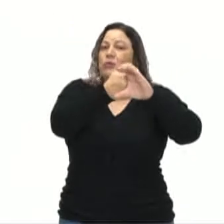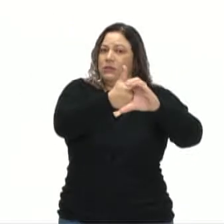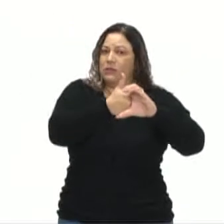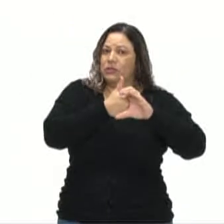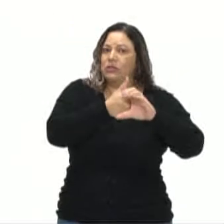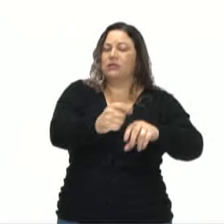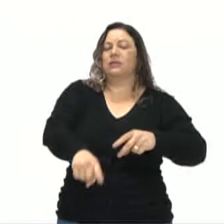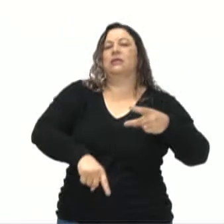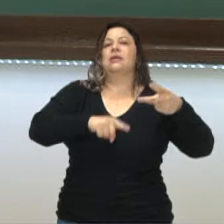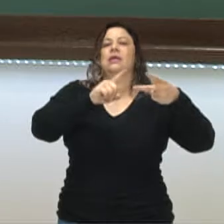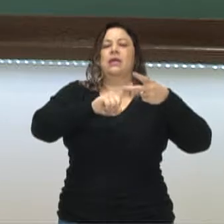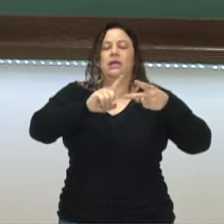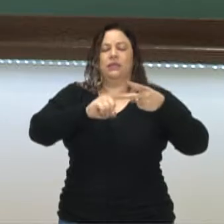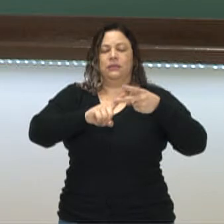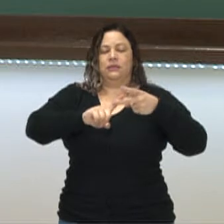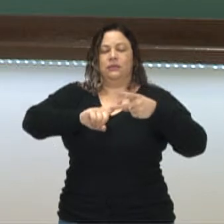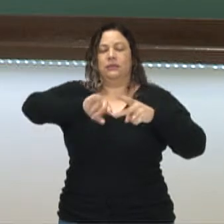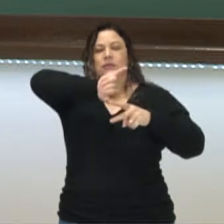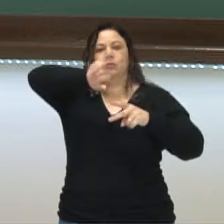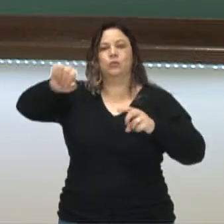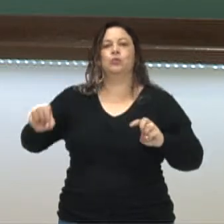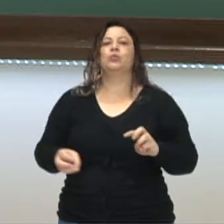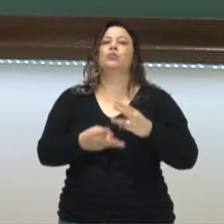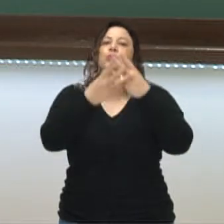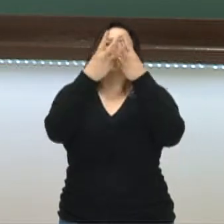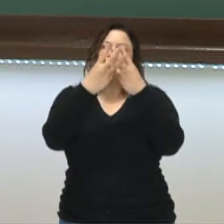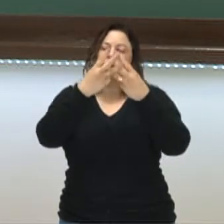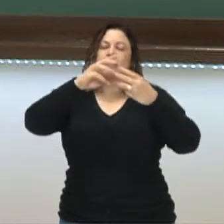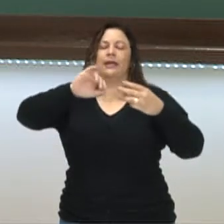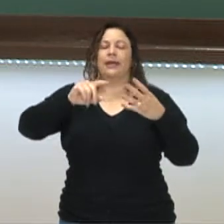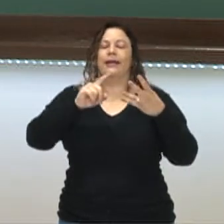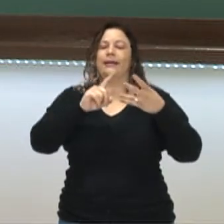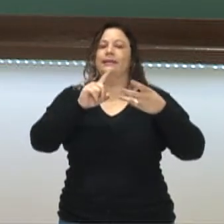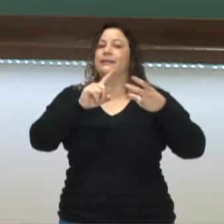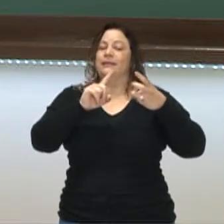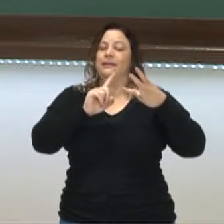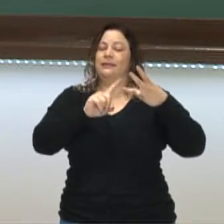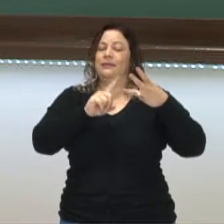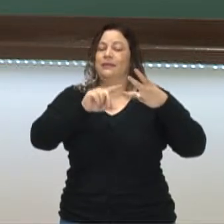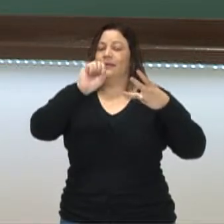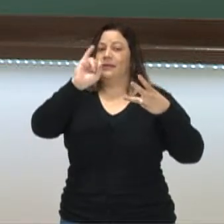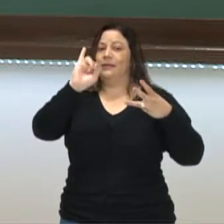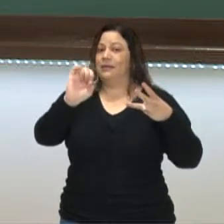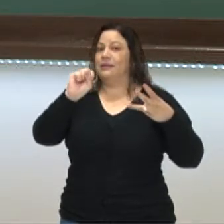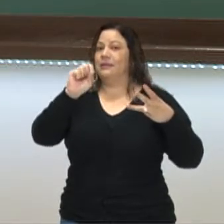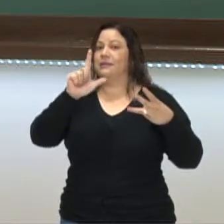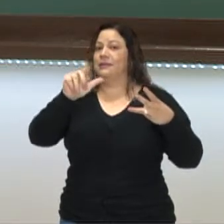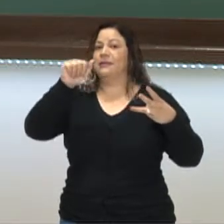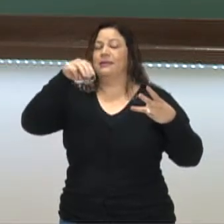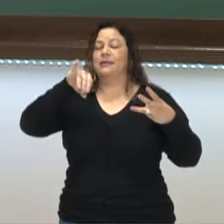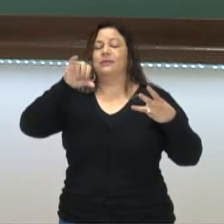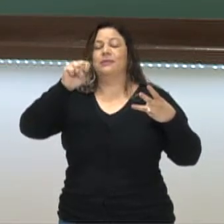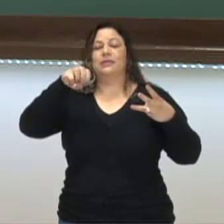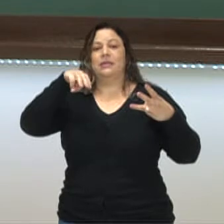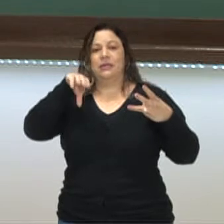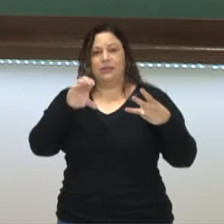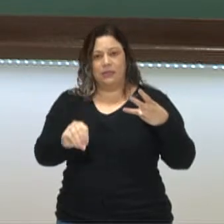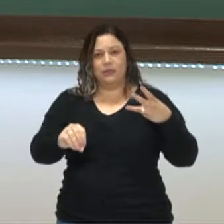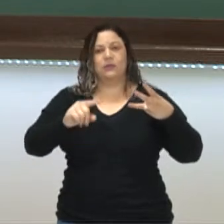o judaísmo e o islamismo. Por quê? Porque lá tem o Muro das Lamentações, que é parte do segundo templo de